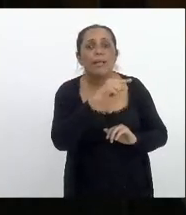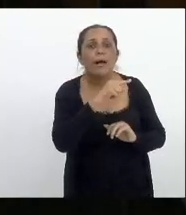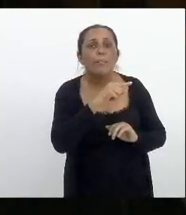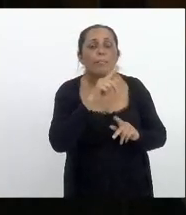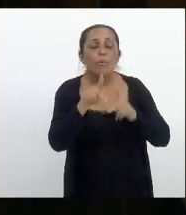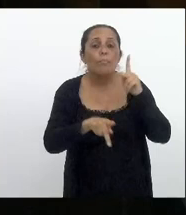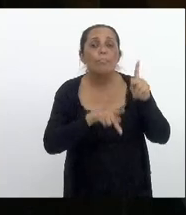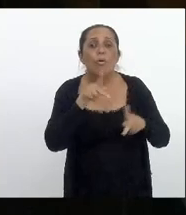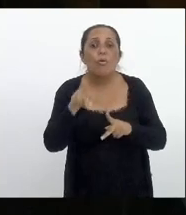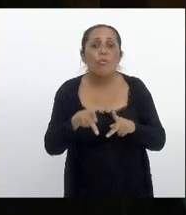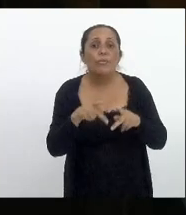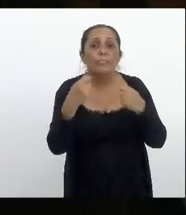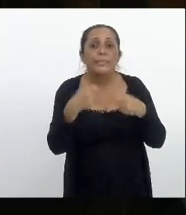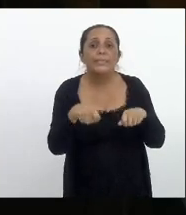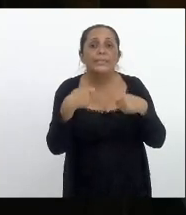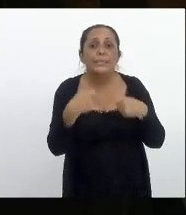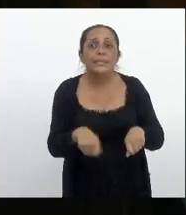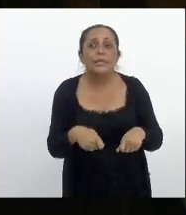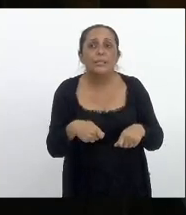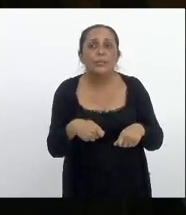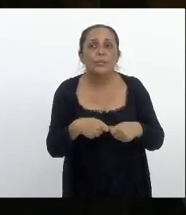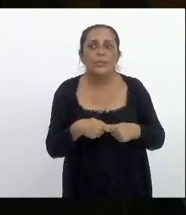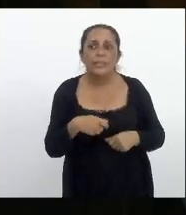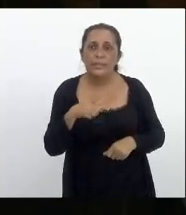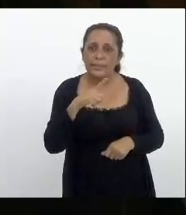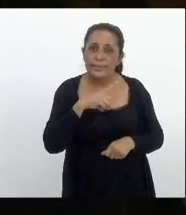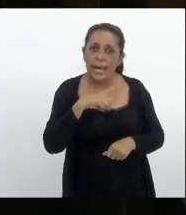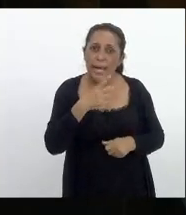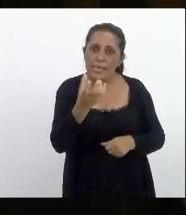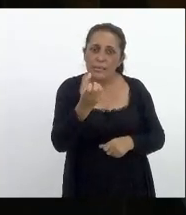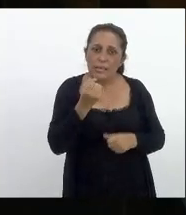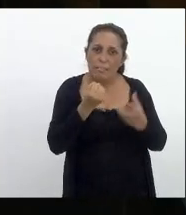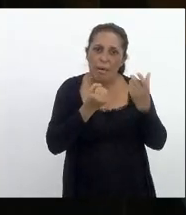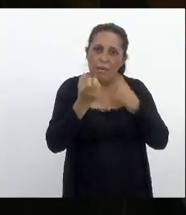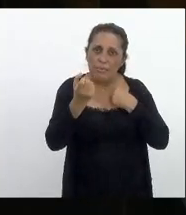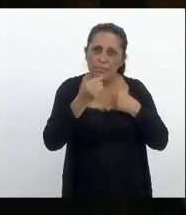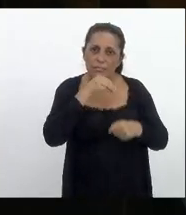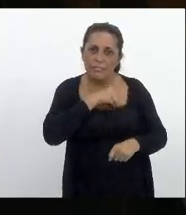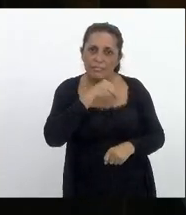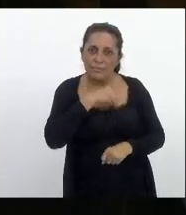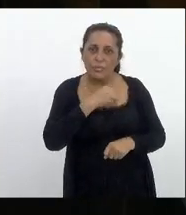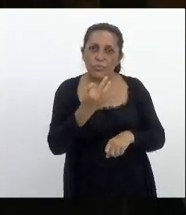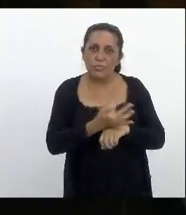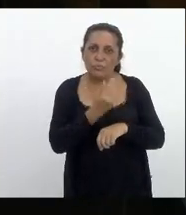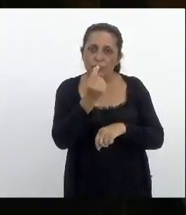população que está precisando muito se ela está recebendo como foi prometido